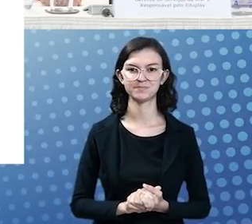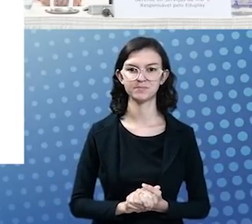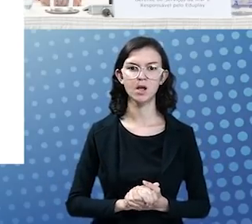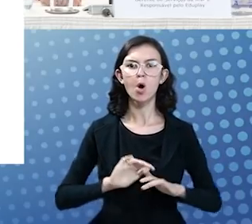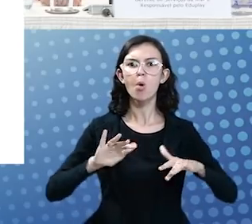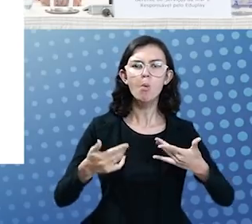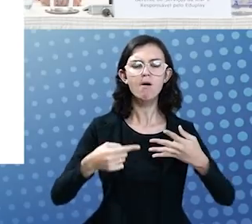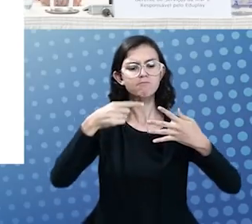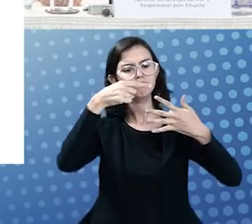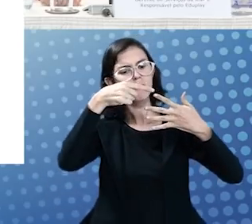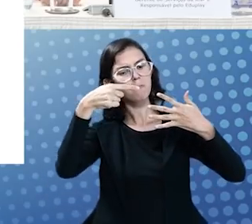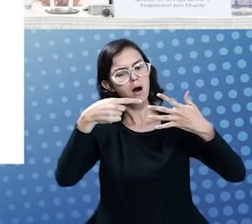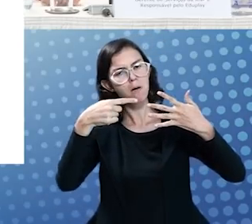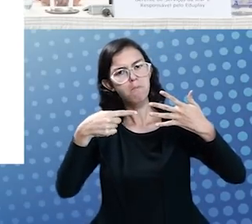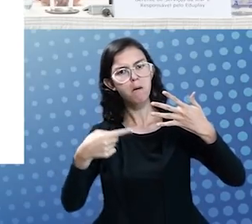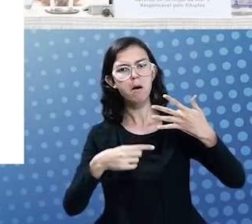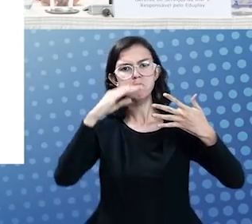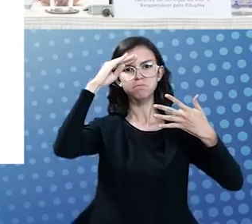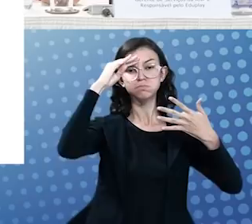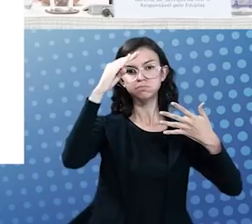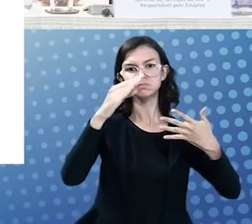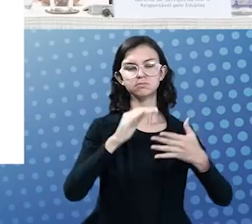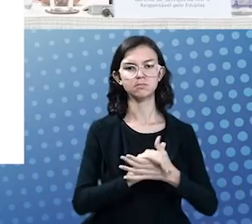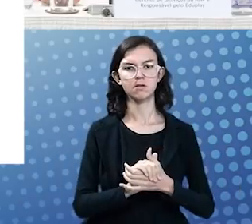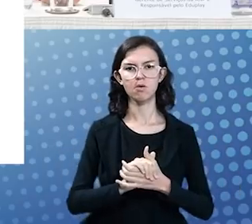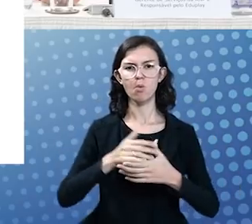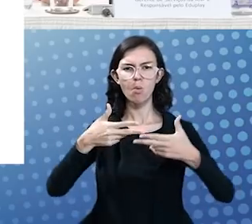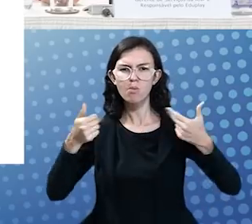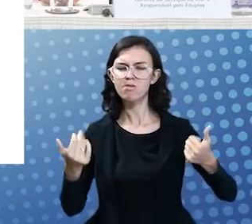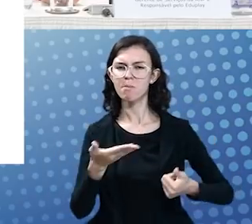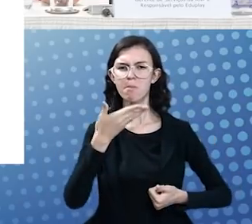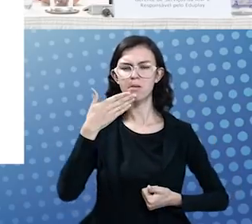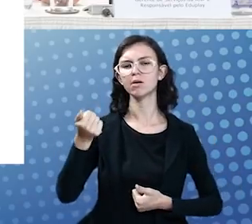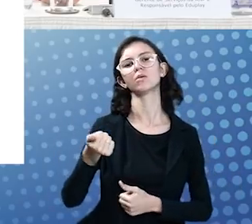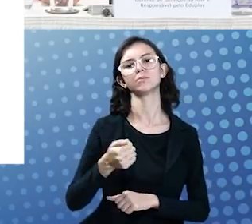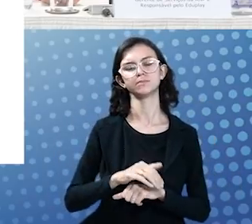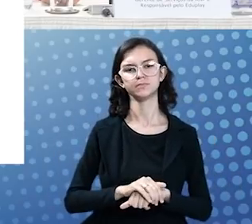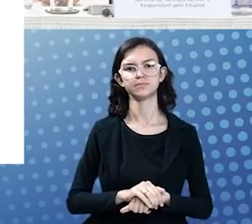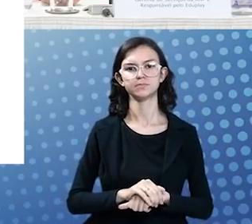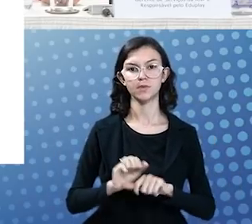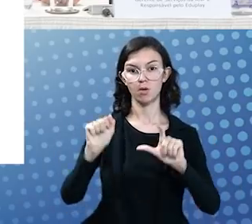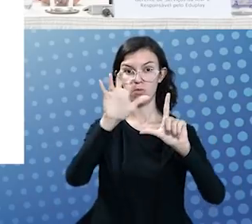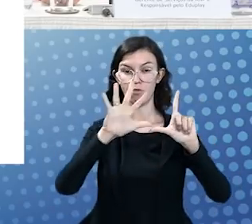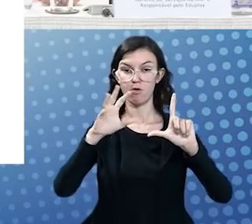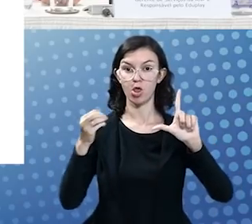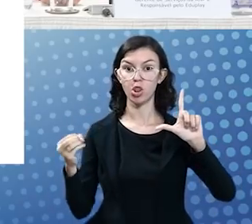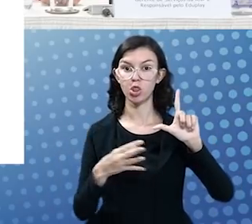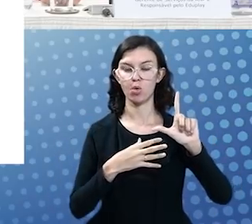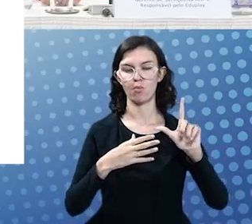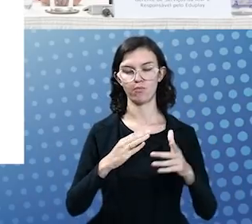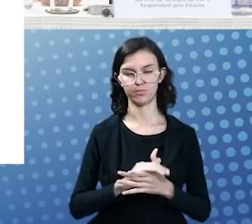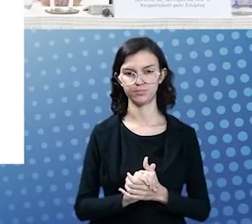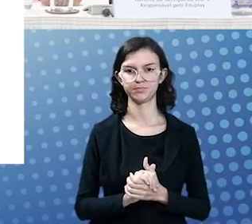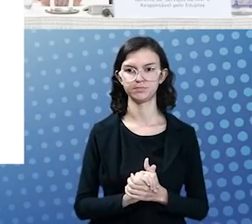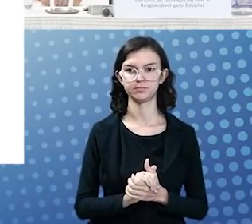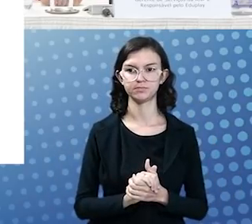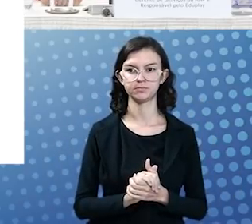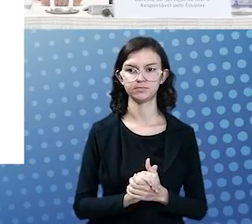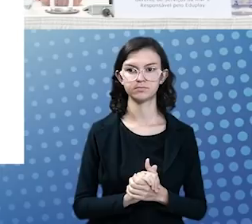quais são as principais vantagens desse novo serviço?